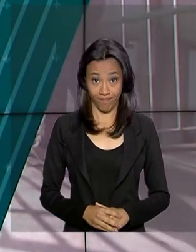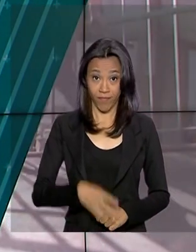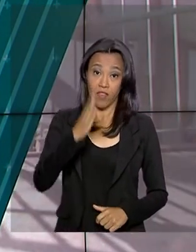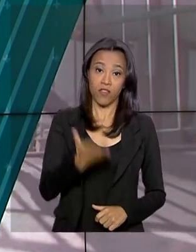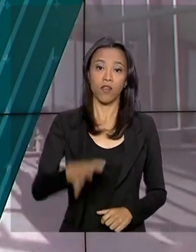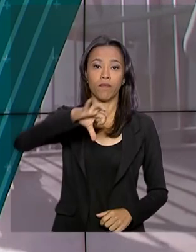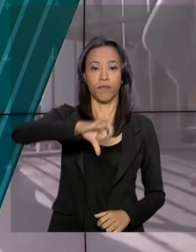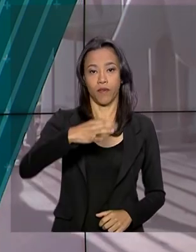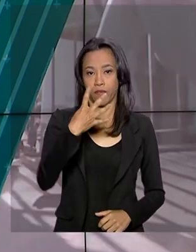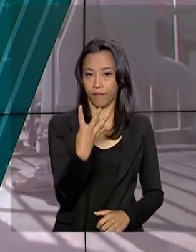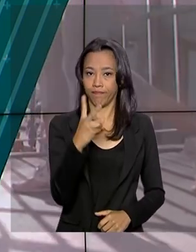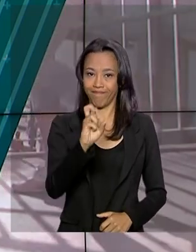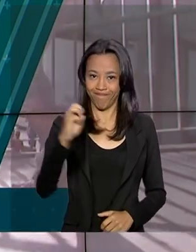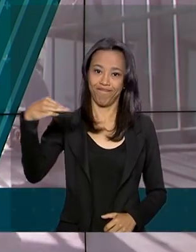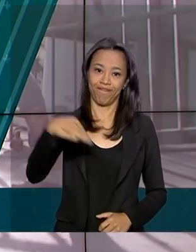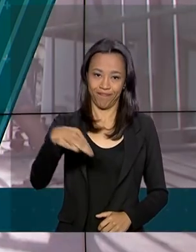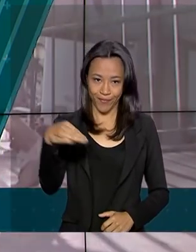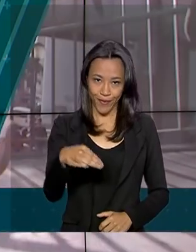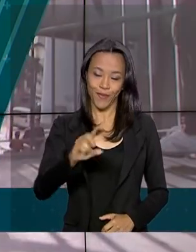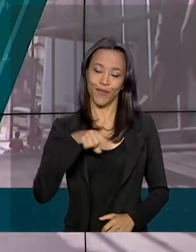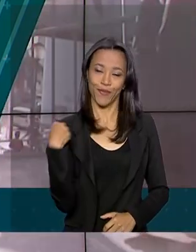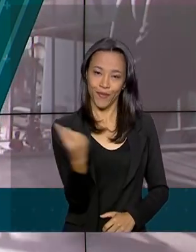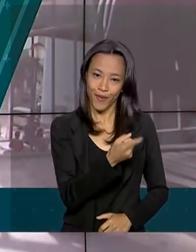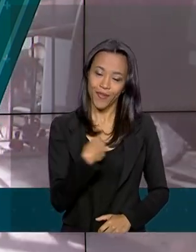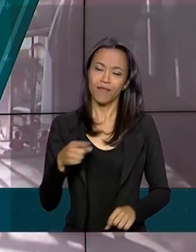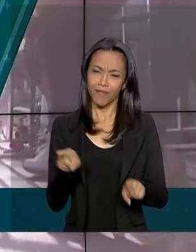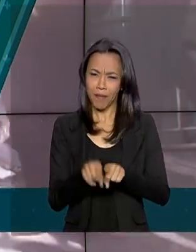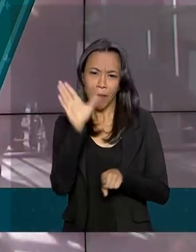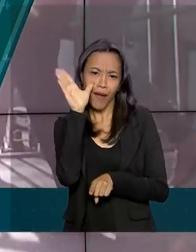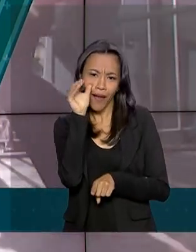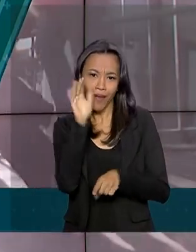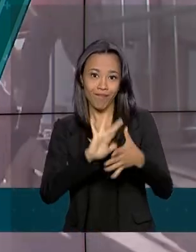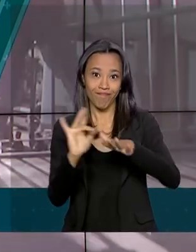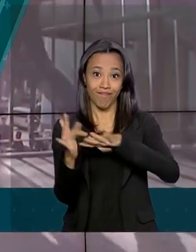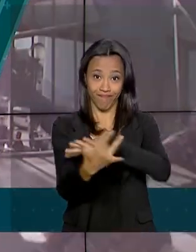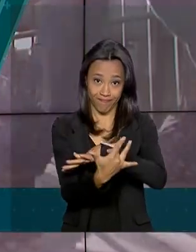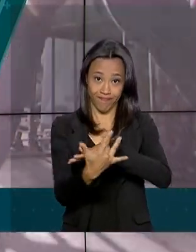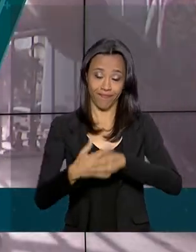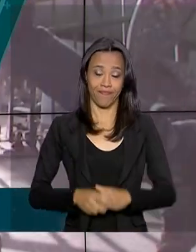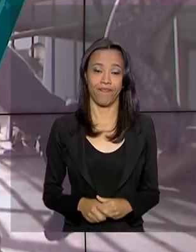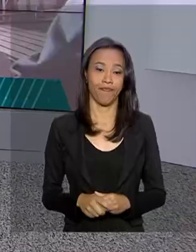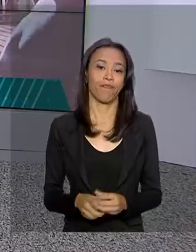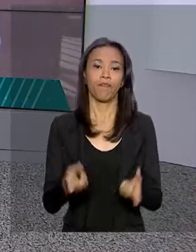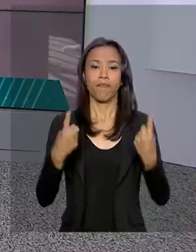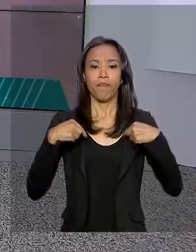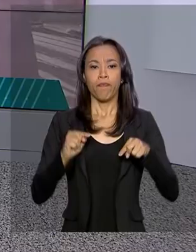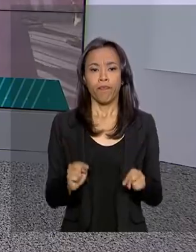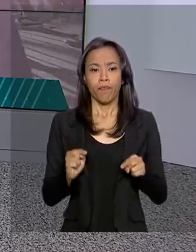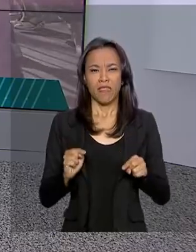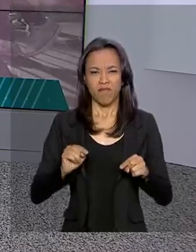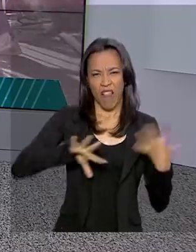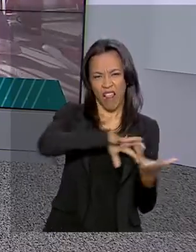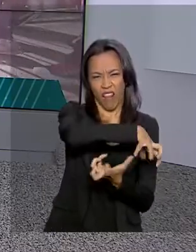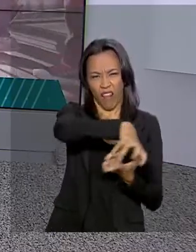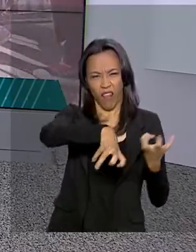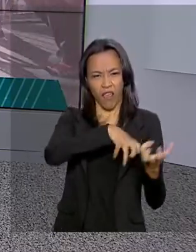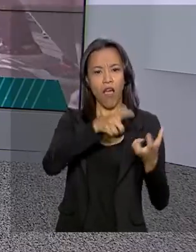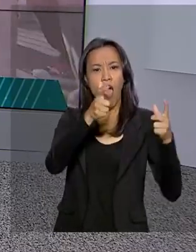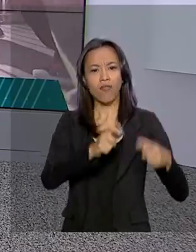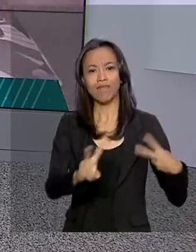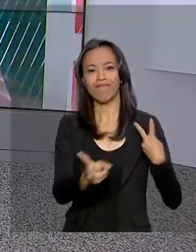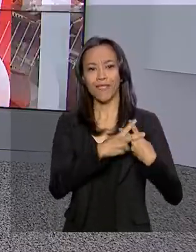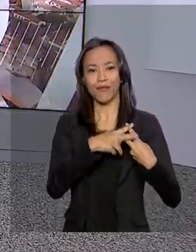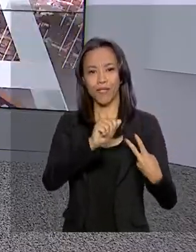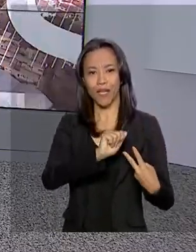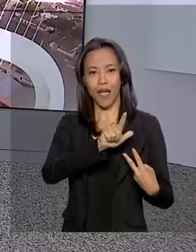São 9 horas e 45 minutos, estamos ao vivo também pelas nossas redes sociais. Rebelião em Altamira. O